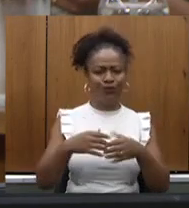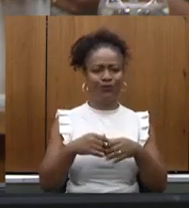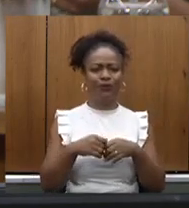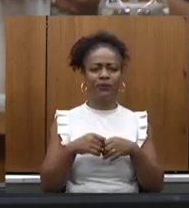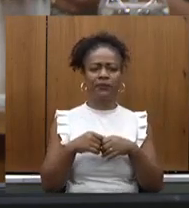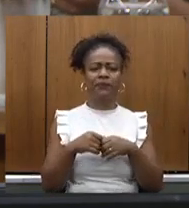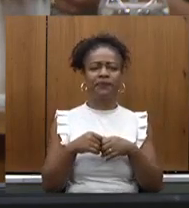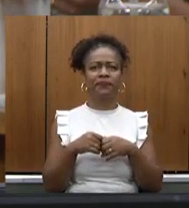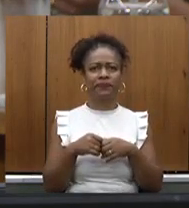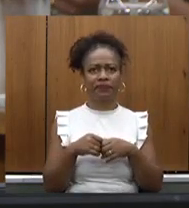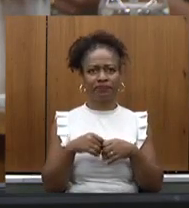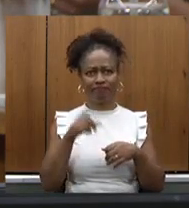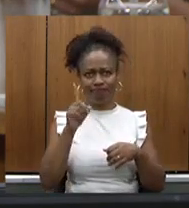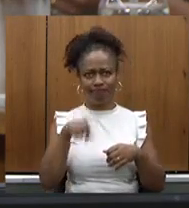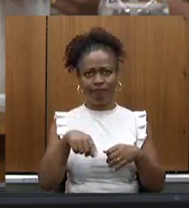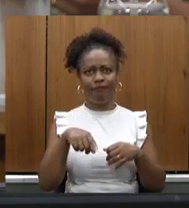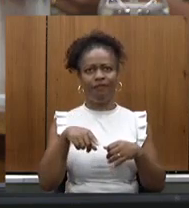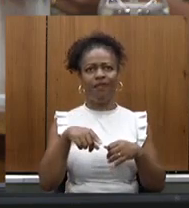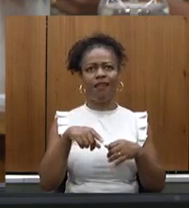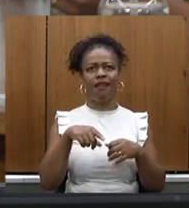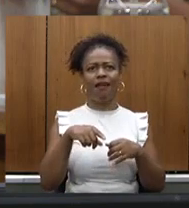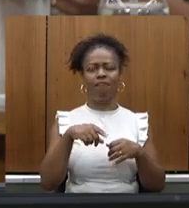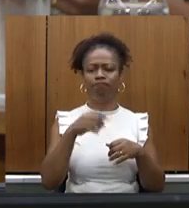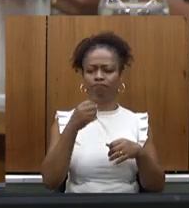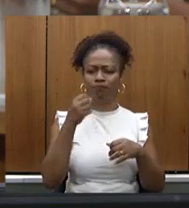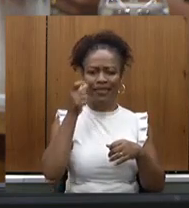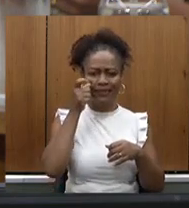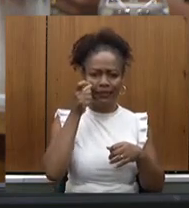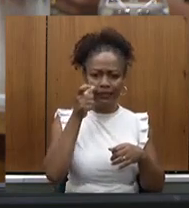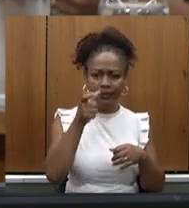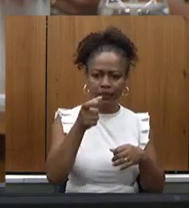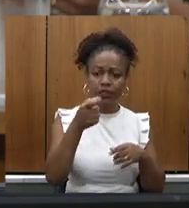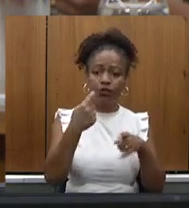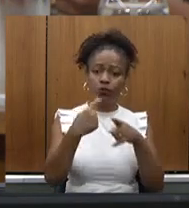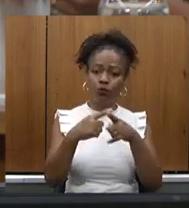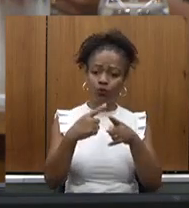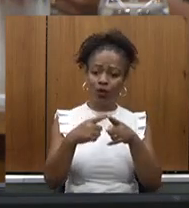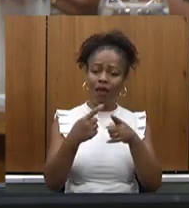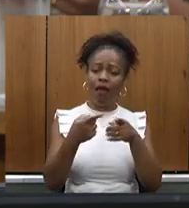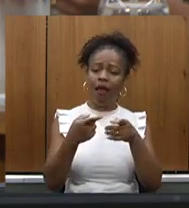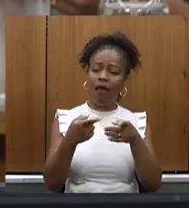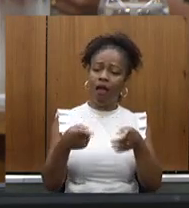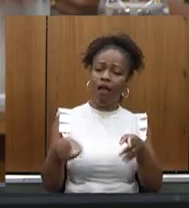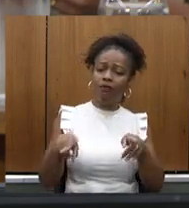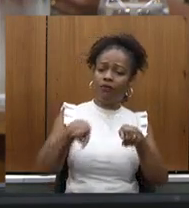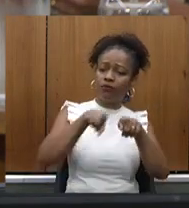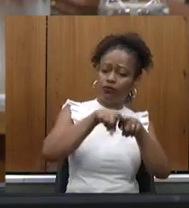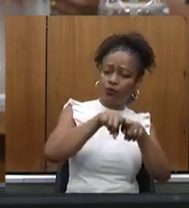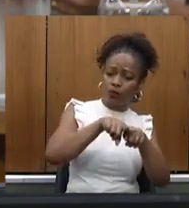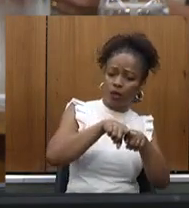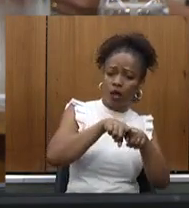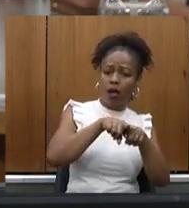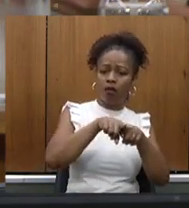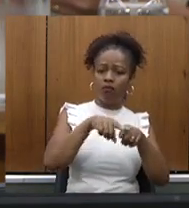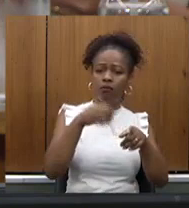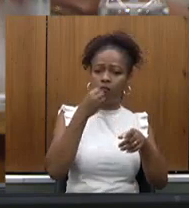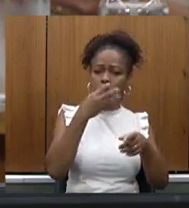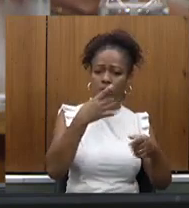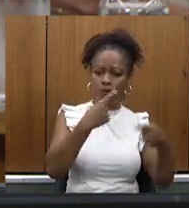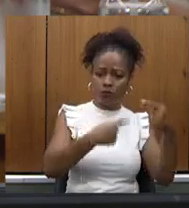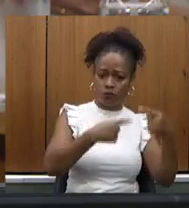isso é muito interessante, que é vinculado a boas políticas públicas de saúde. Então, pode